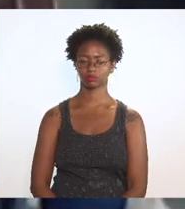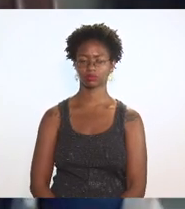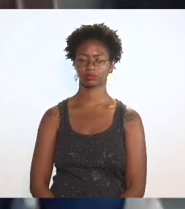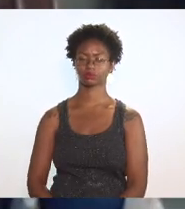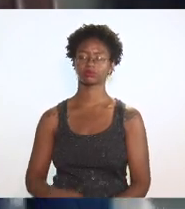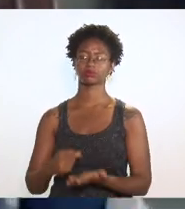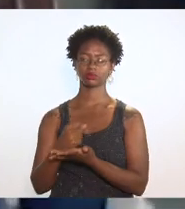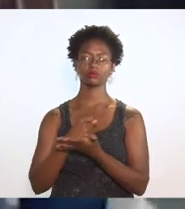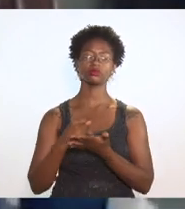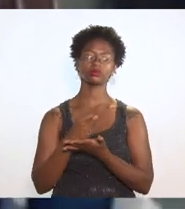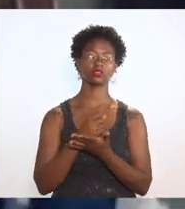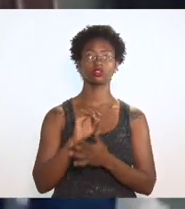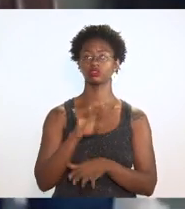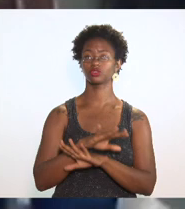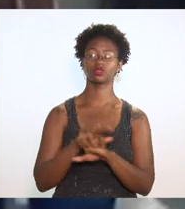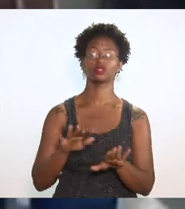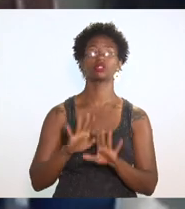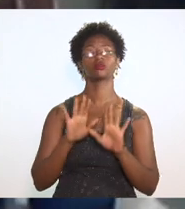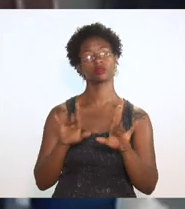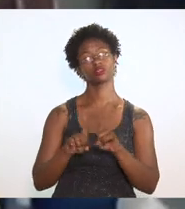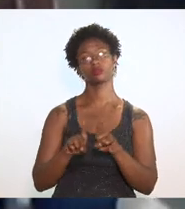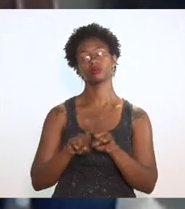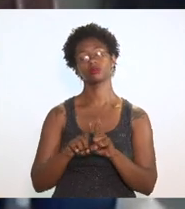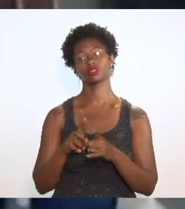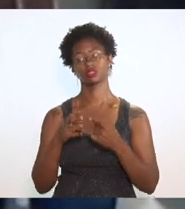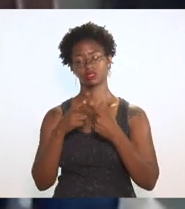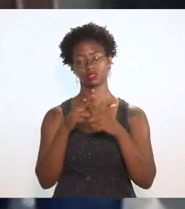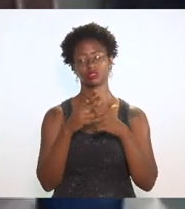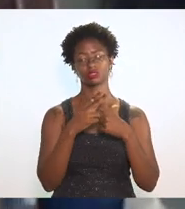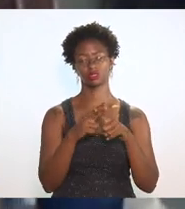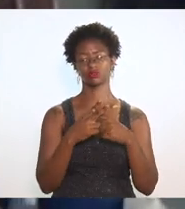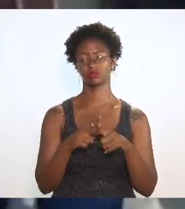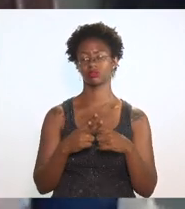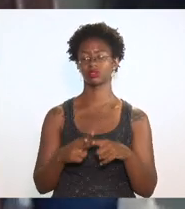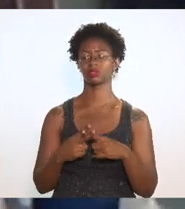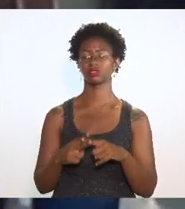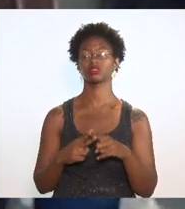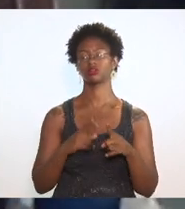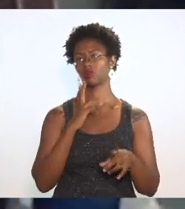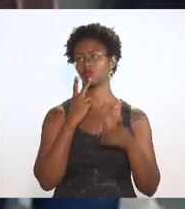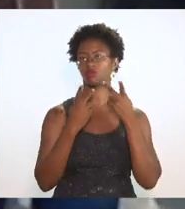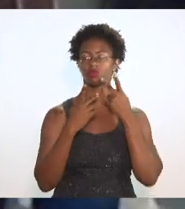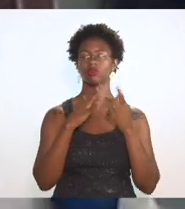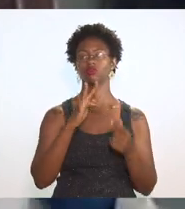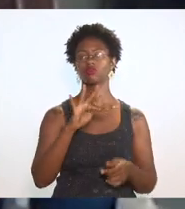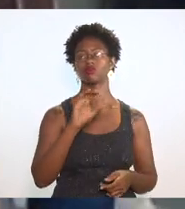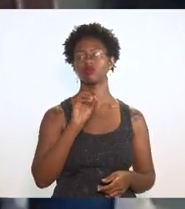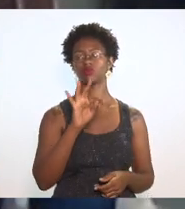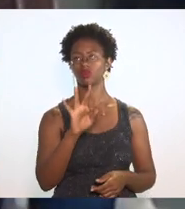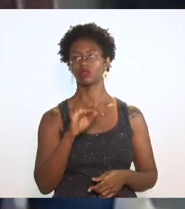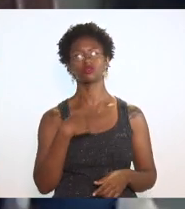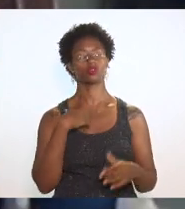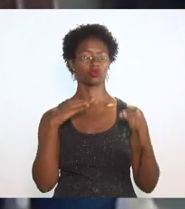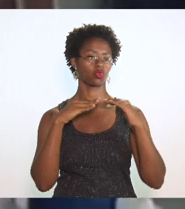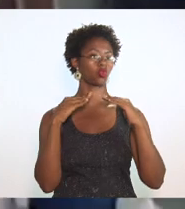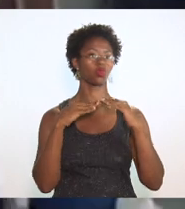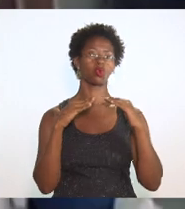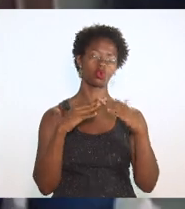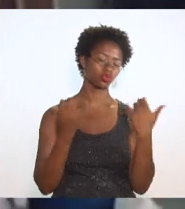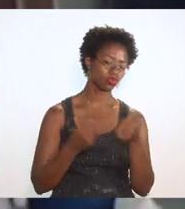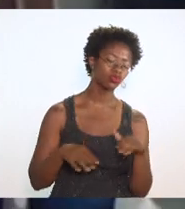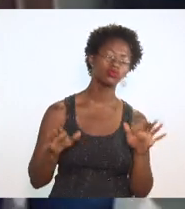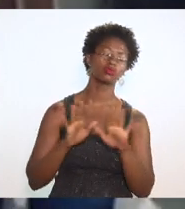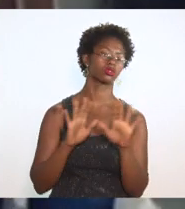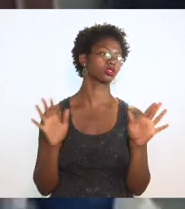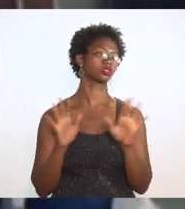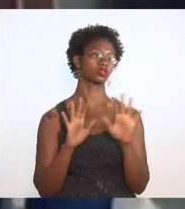basicamente é isso e bem com relação às emendas a questão do FOT com o quadro plenamente não precisa